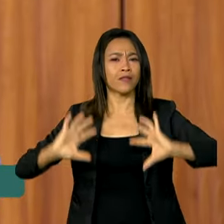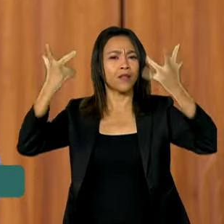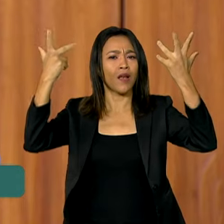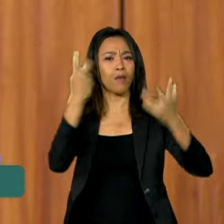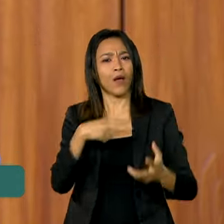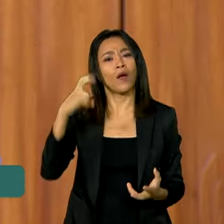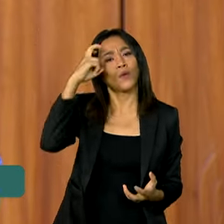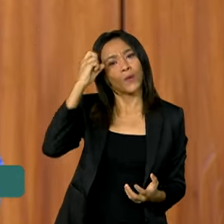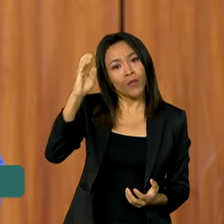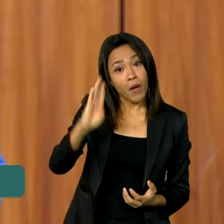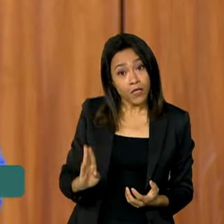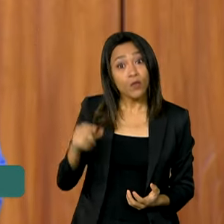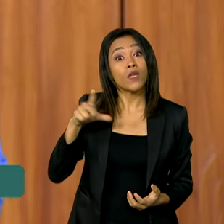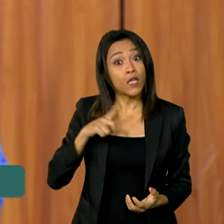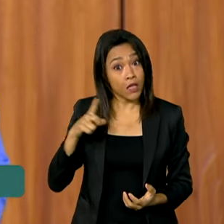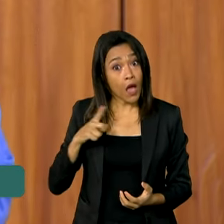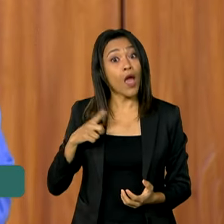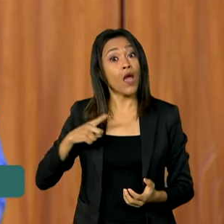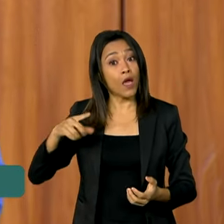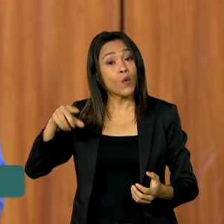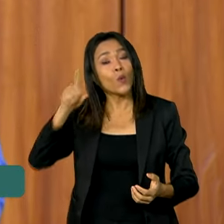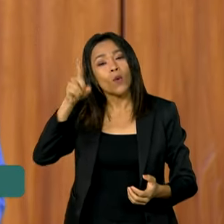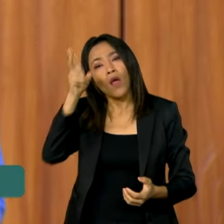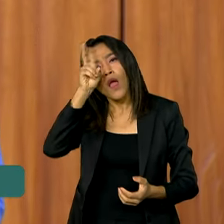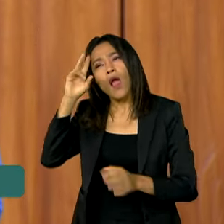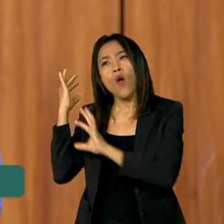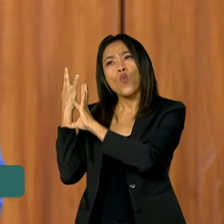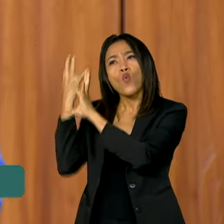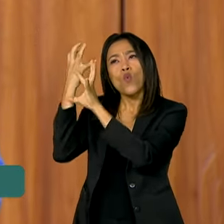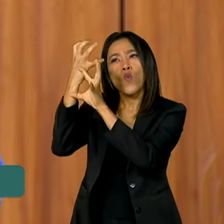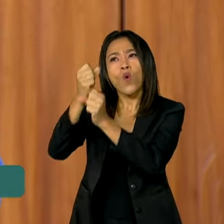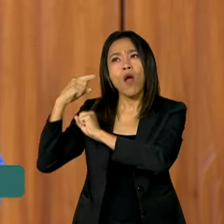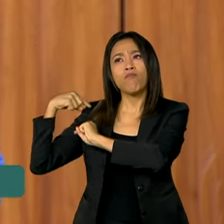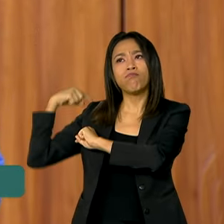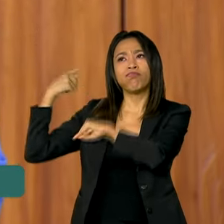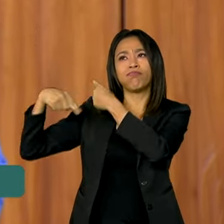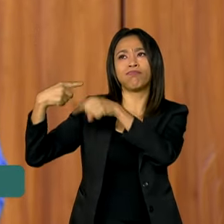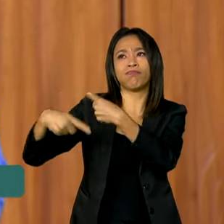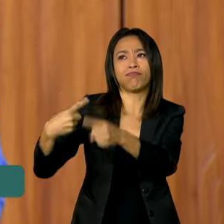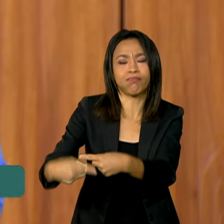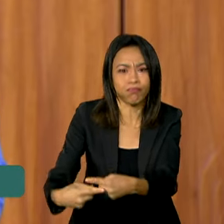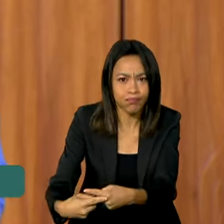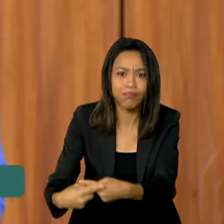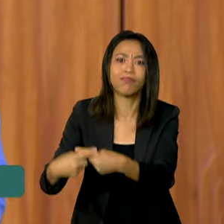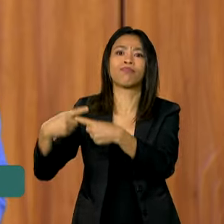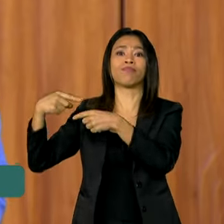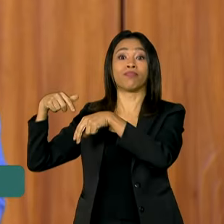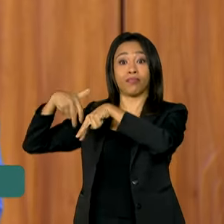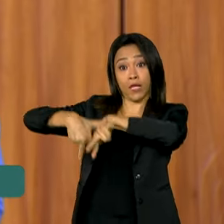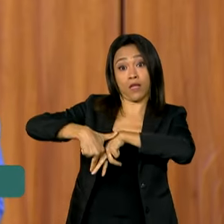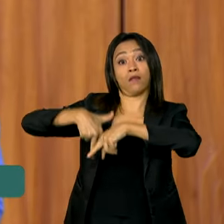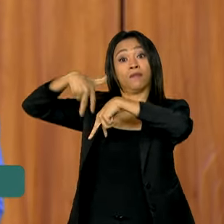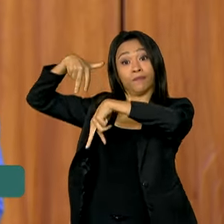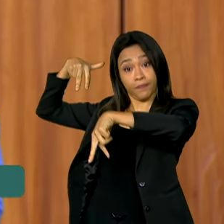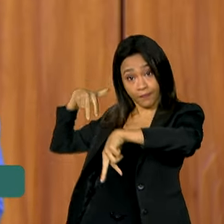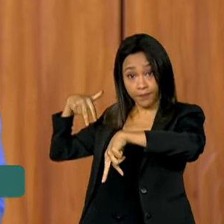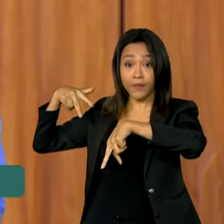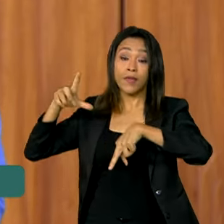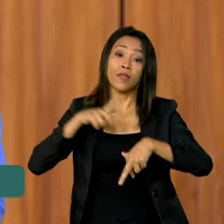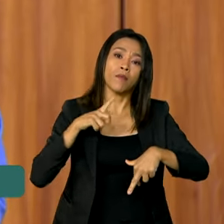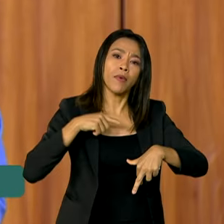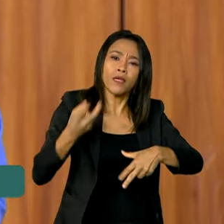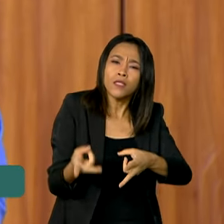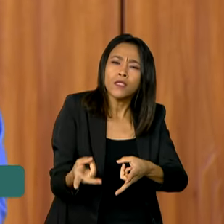brasileira que traz consigo a memória dos nossos ancestrais. Ela une comunidades, resgata tradições